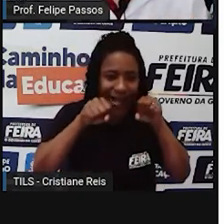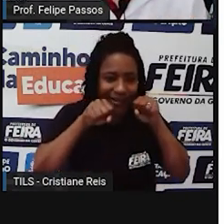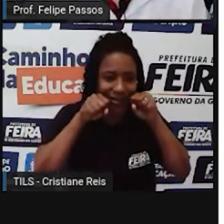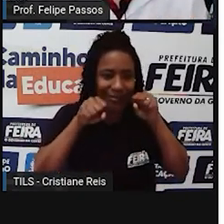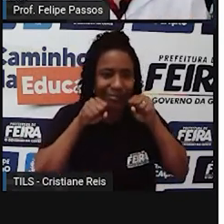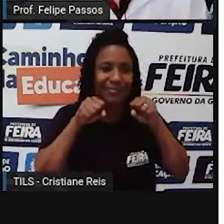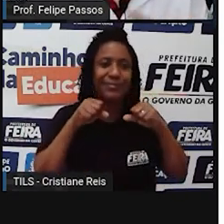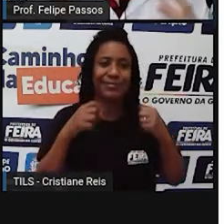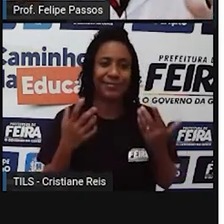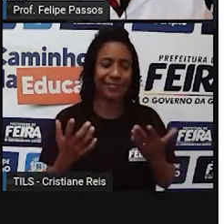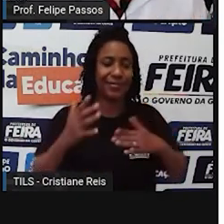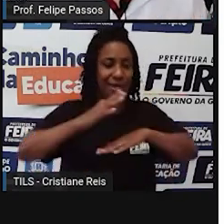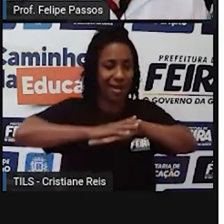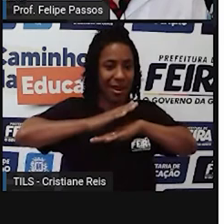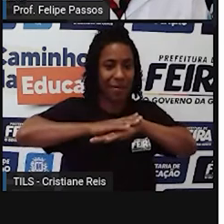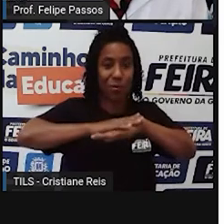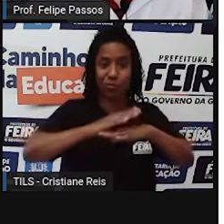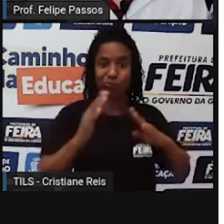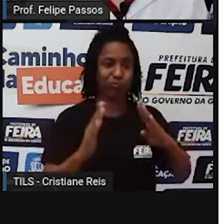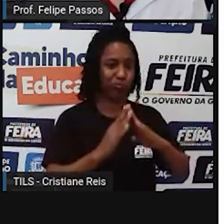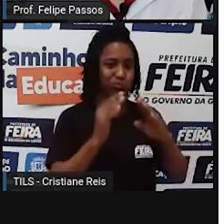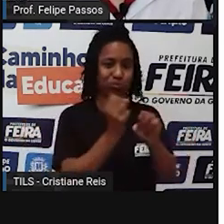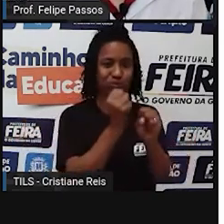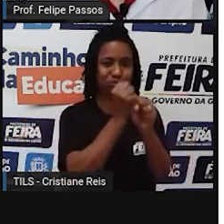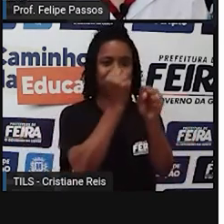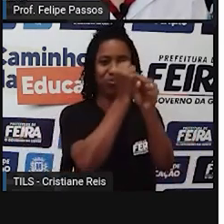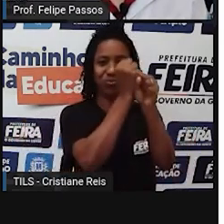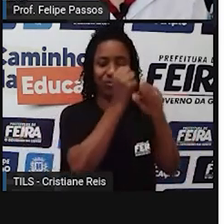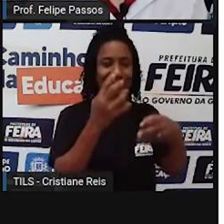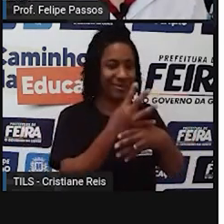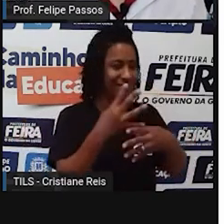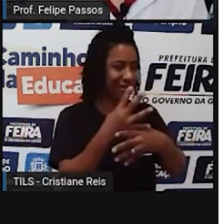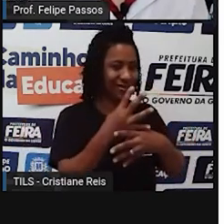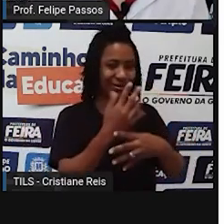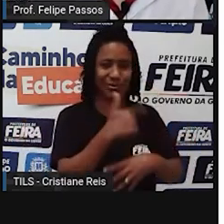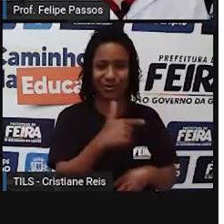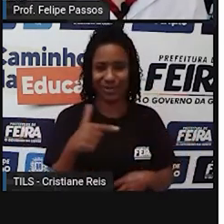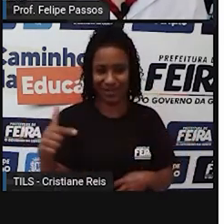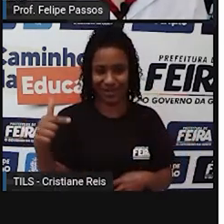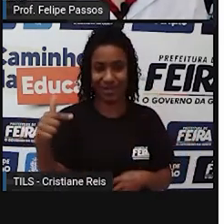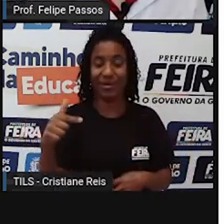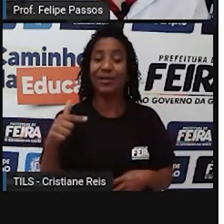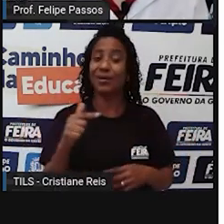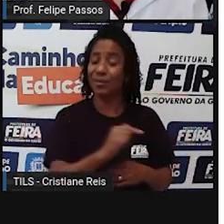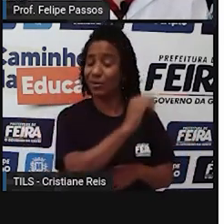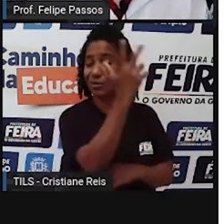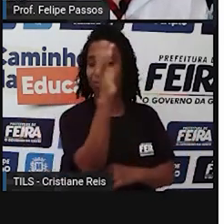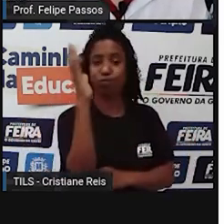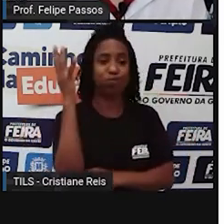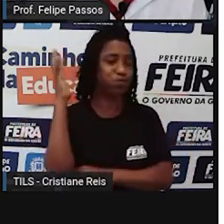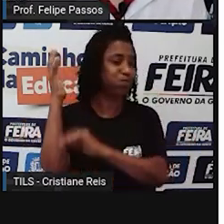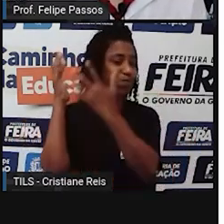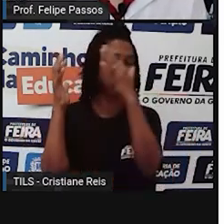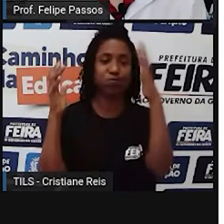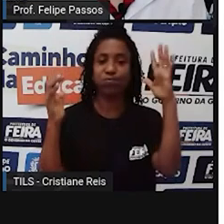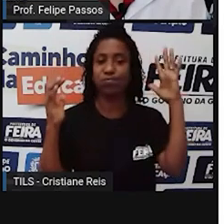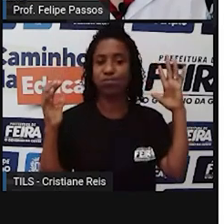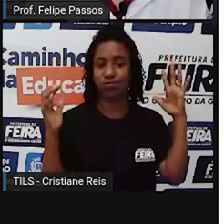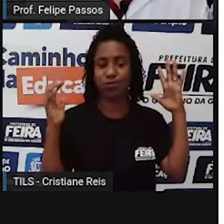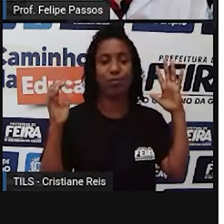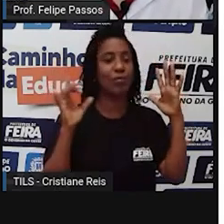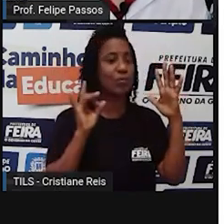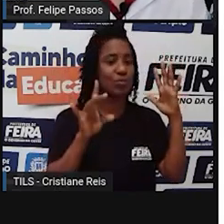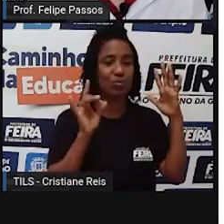gente não tinha ainda esse conceito de cidade. Nesse período, o ser humano era selvagem. A gente não tinha ainda centros